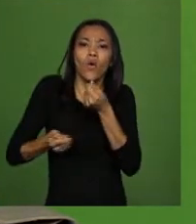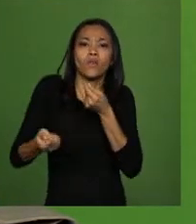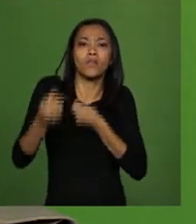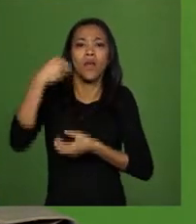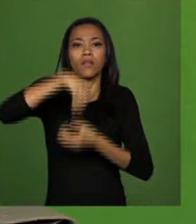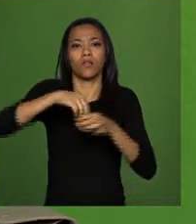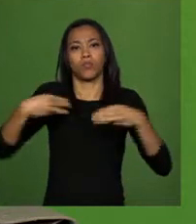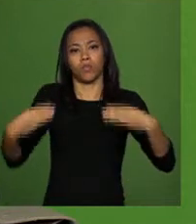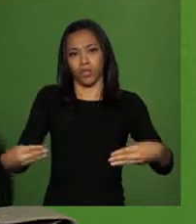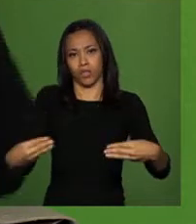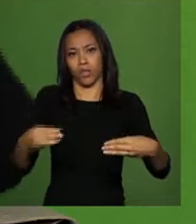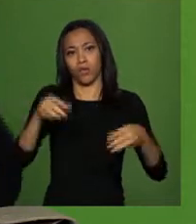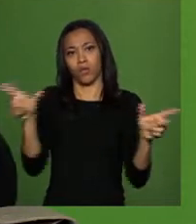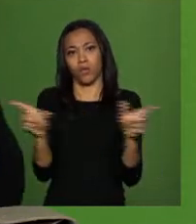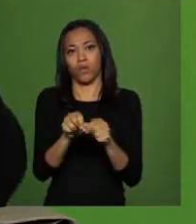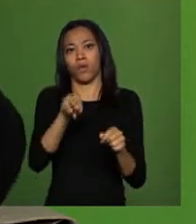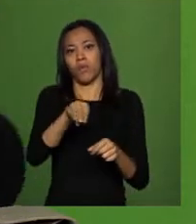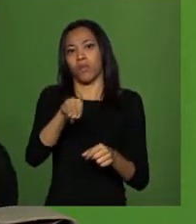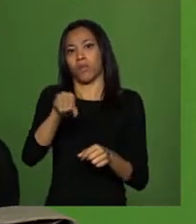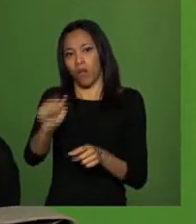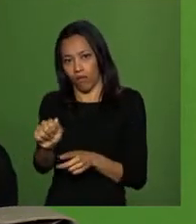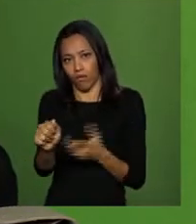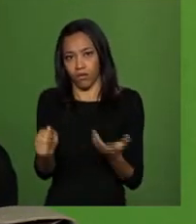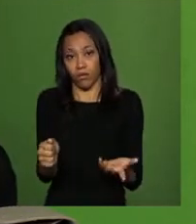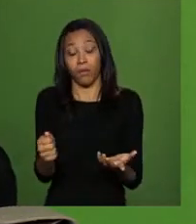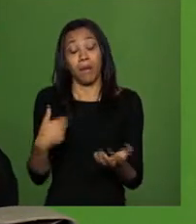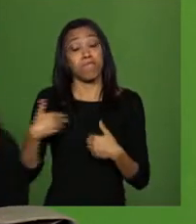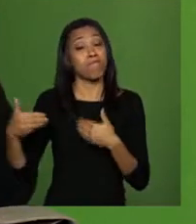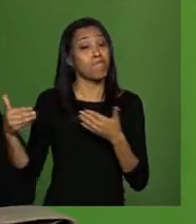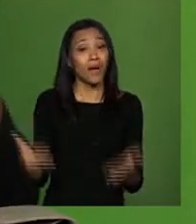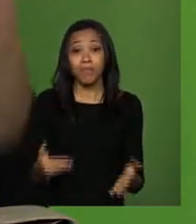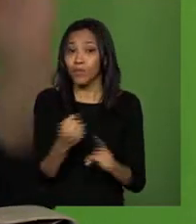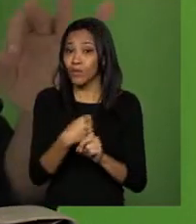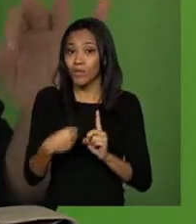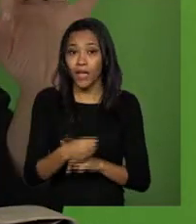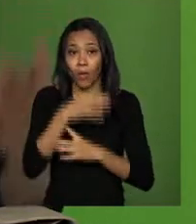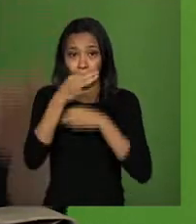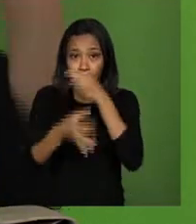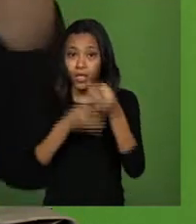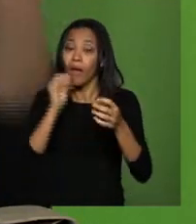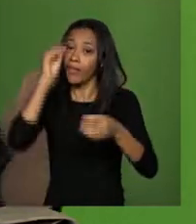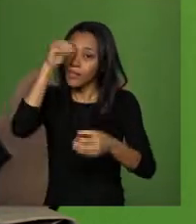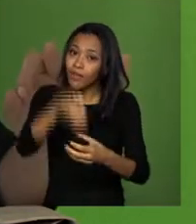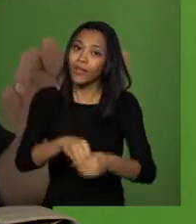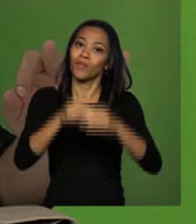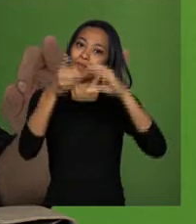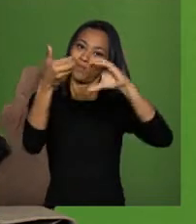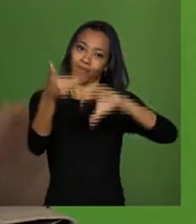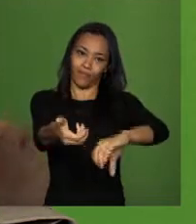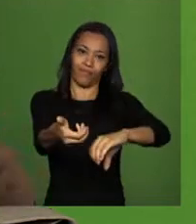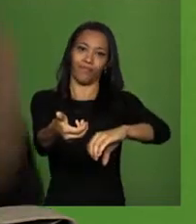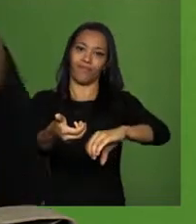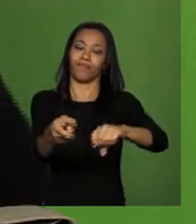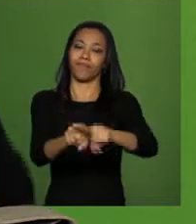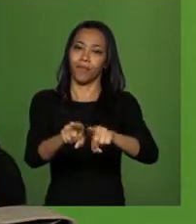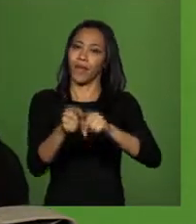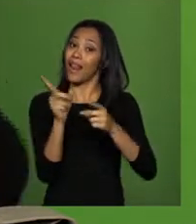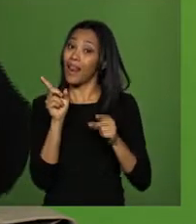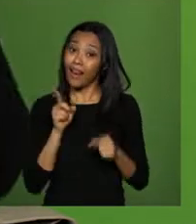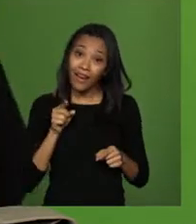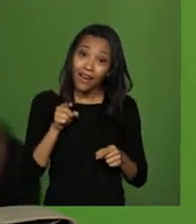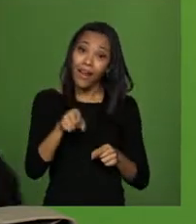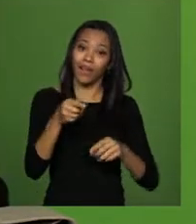que não participou. Está bom? E, olha, participação social, para mim, é no Congresso Nacional também. Porque lá é